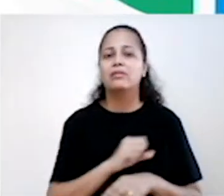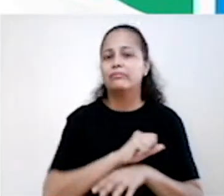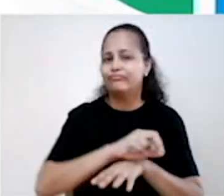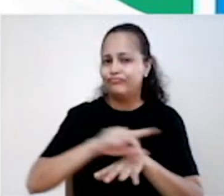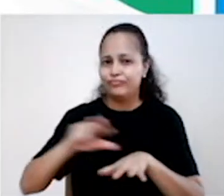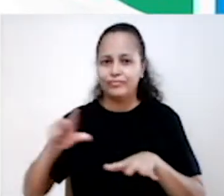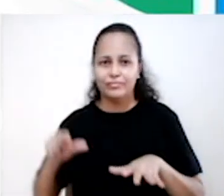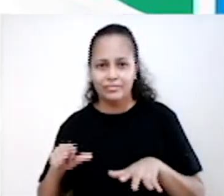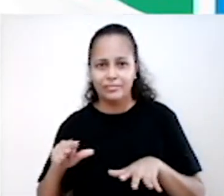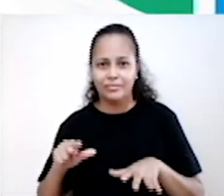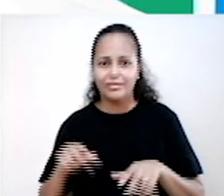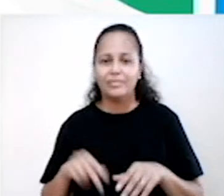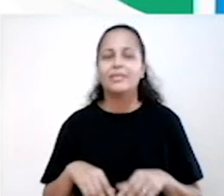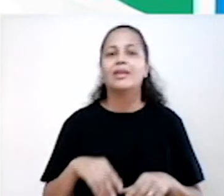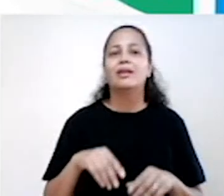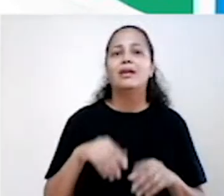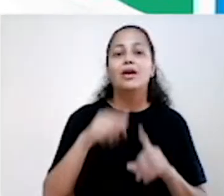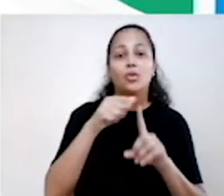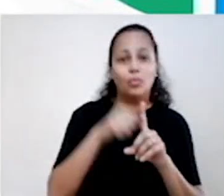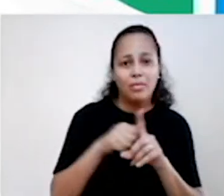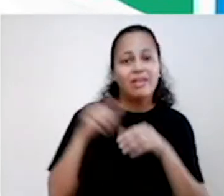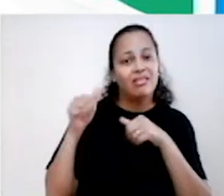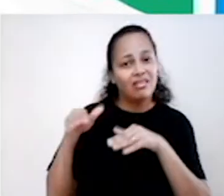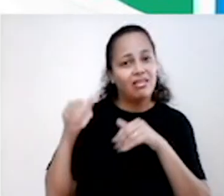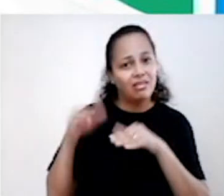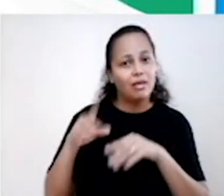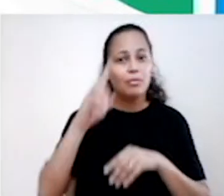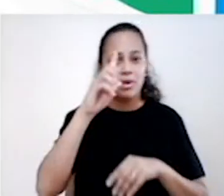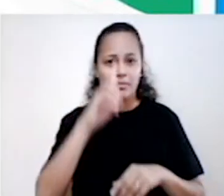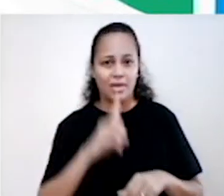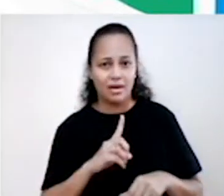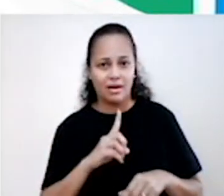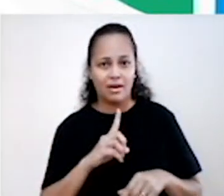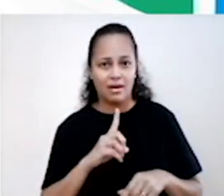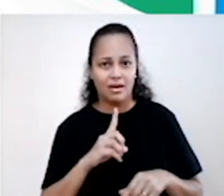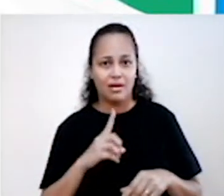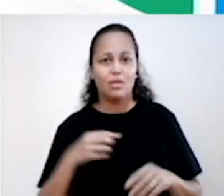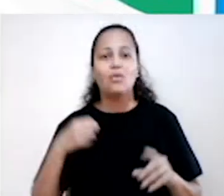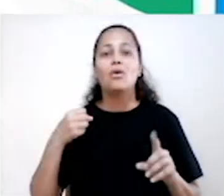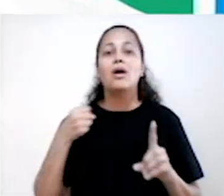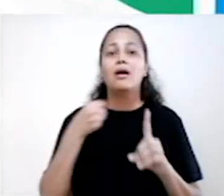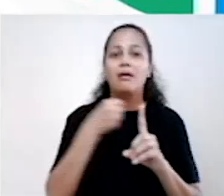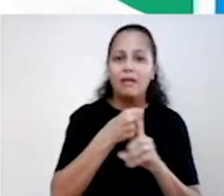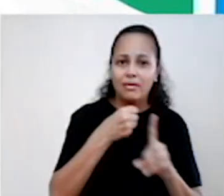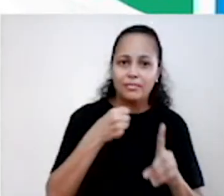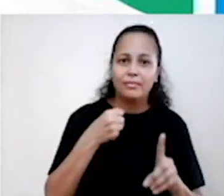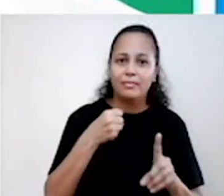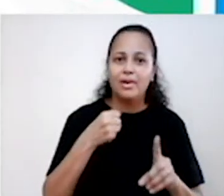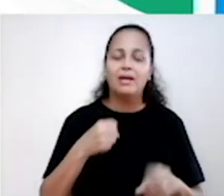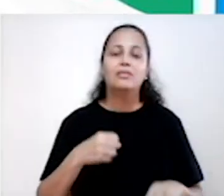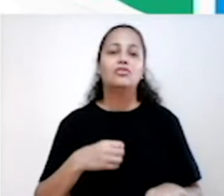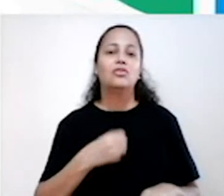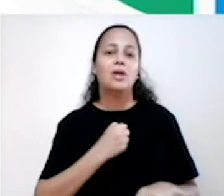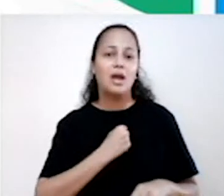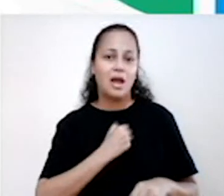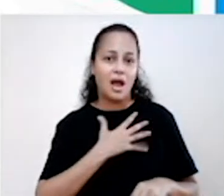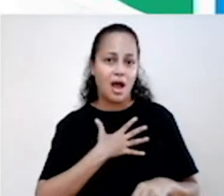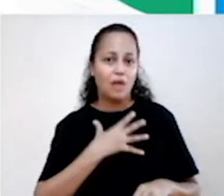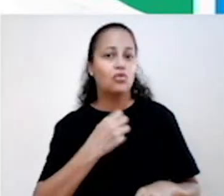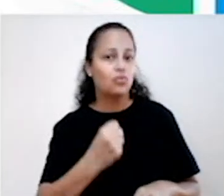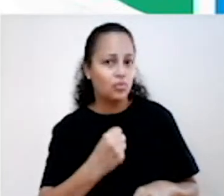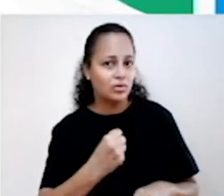branco se pauta no cuidado em saúde mental A campanha a prevenção ou combate ao suicídio E também a valorização da vida